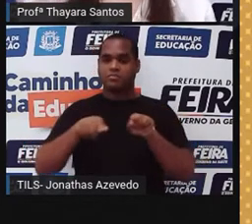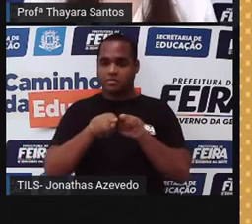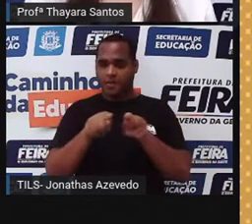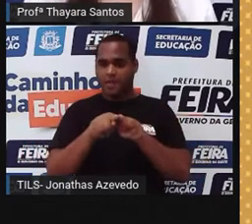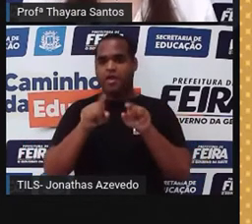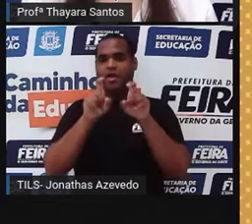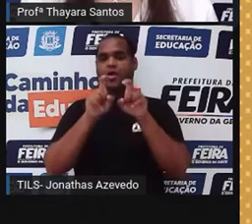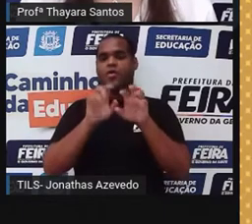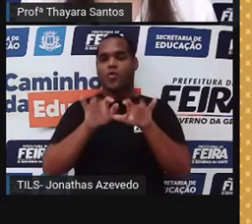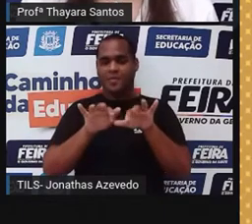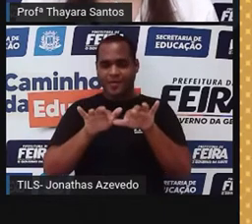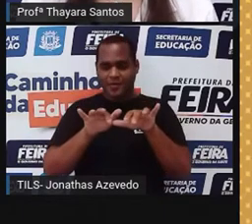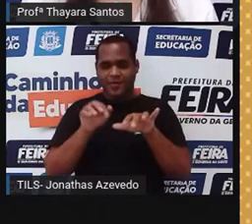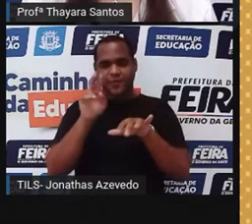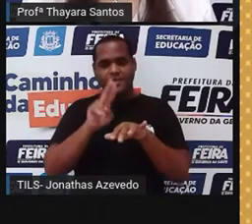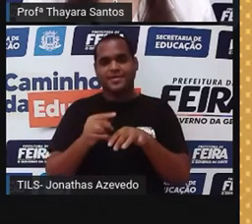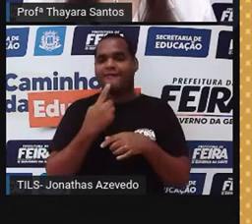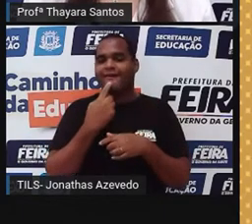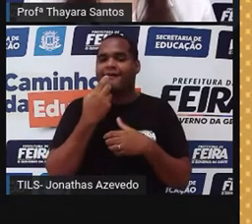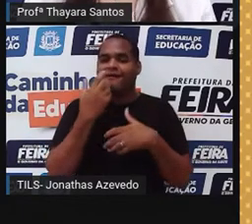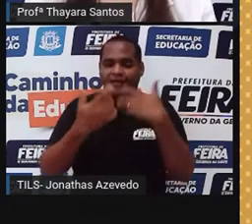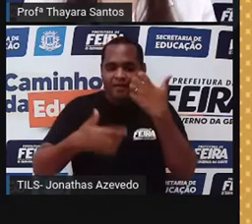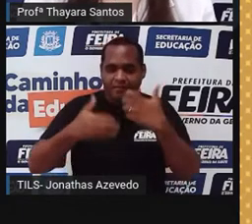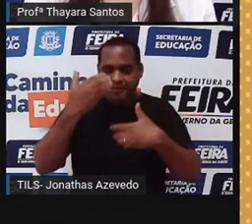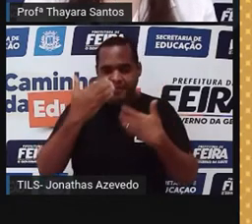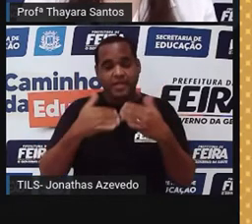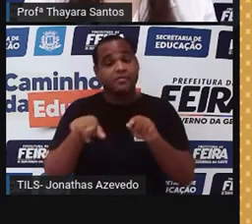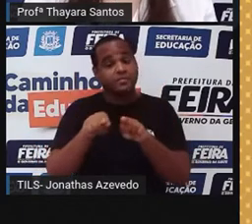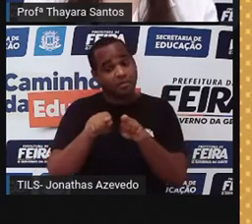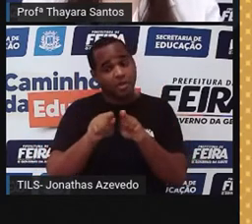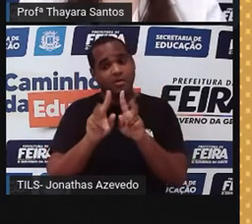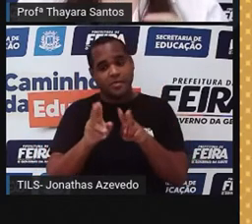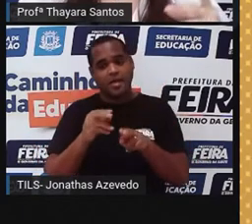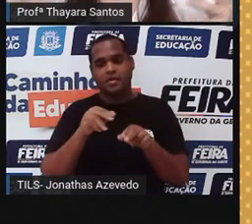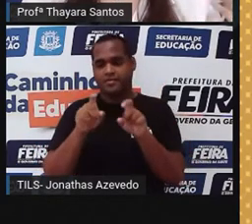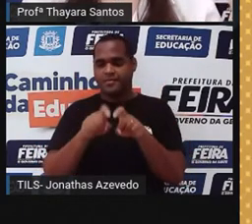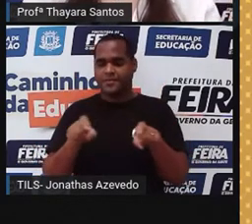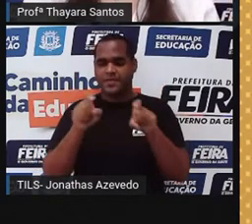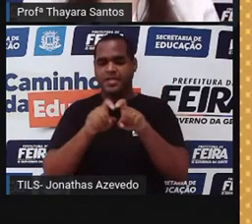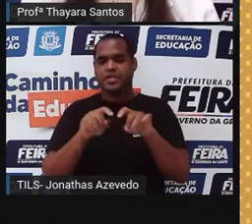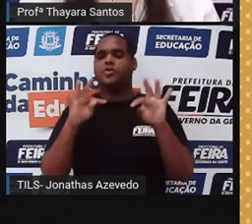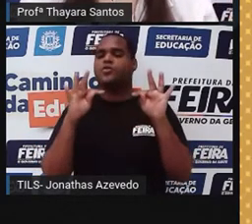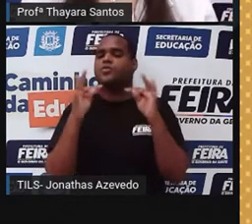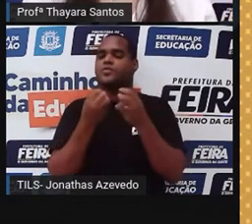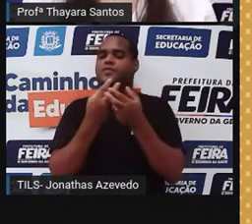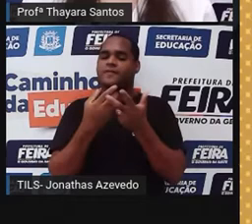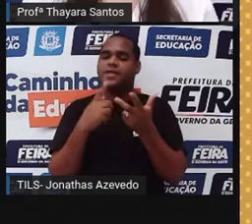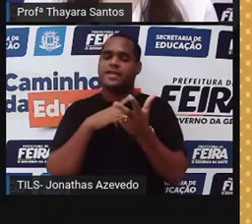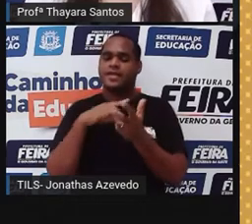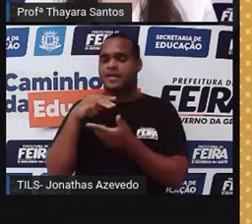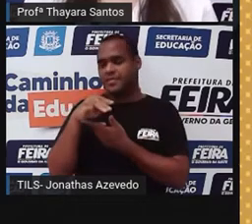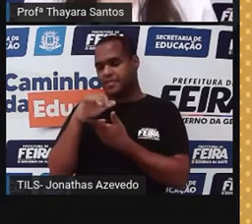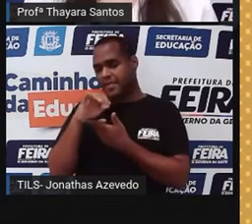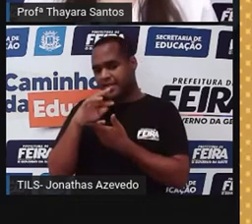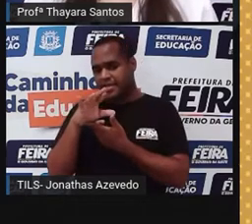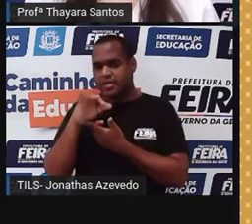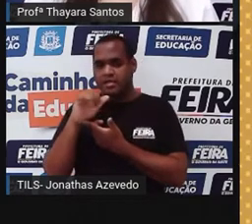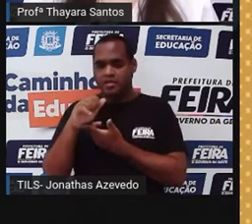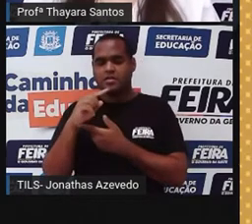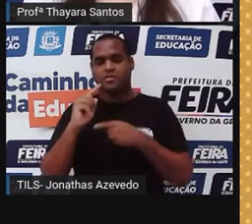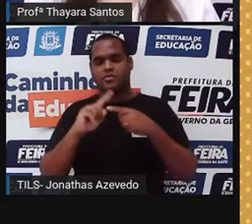o computador que eu estou usando para falar com vocês também é matéria. Então, tudo isso é matéria, porque tem essas duas